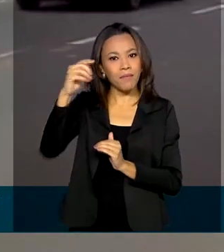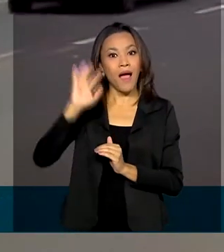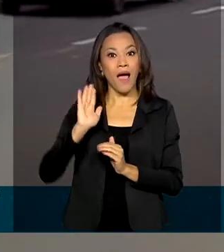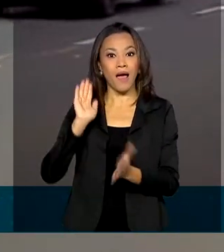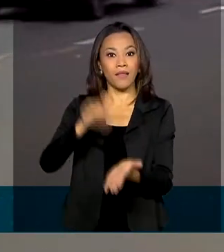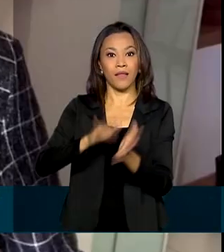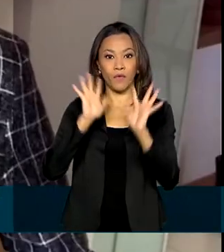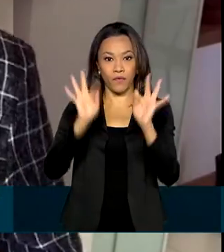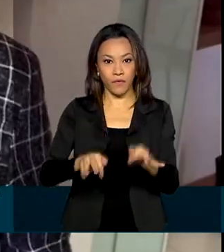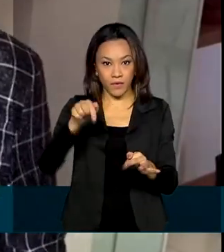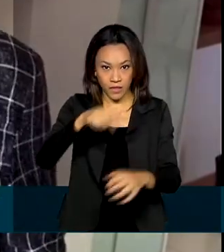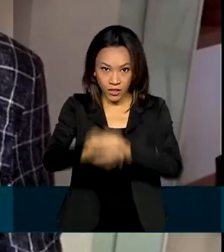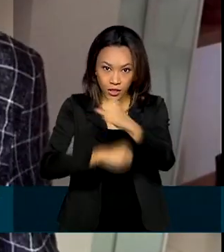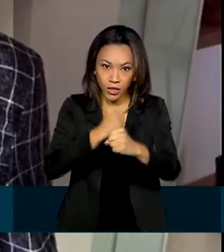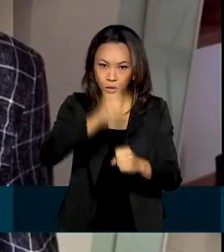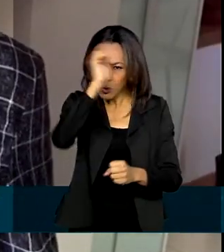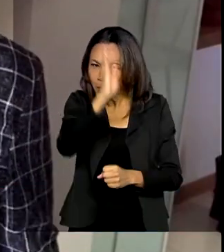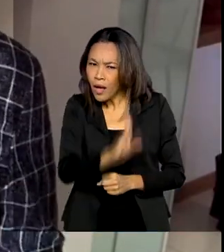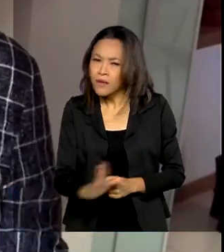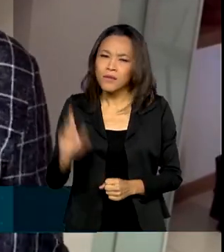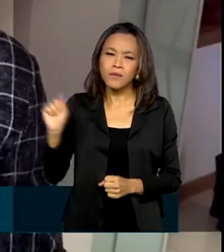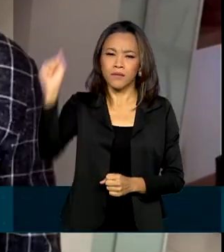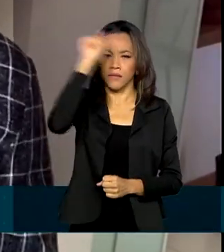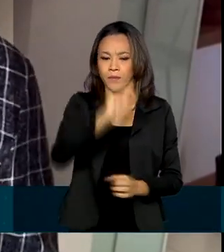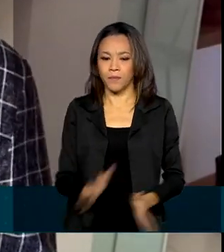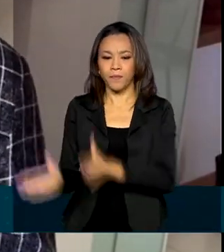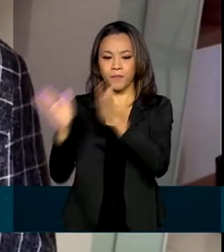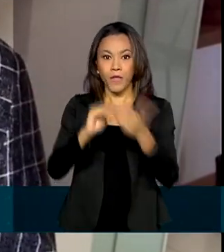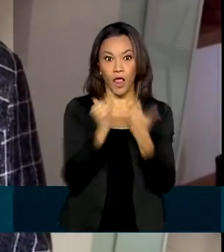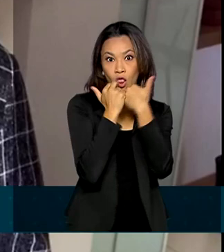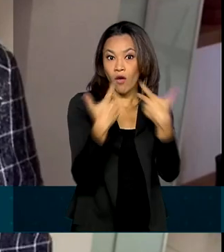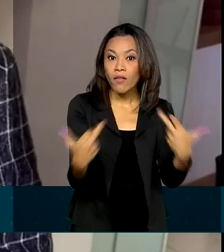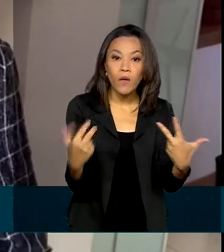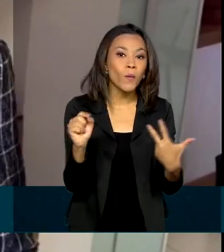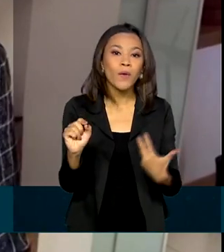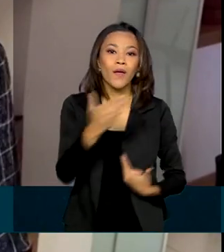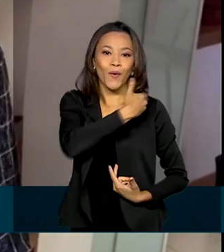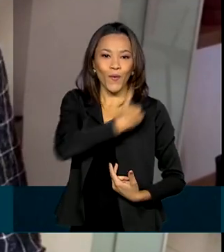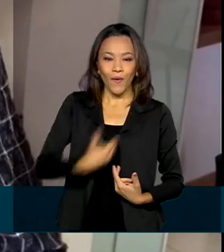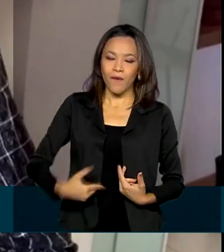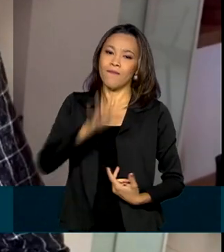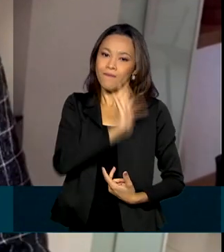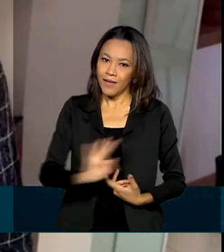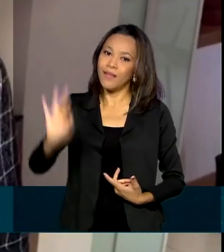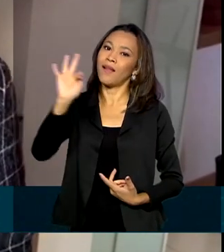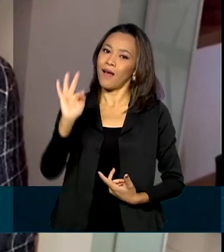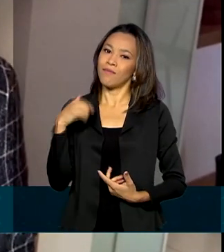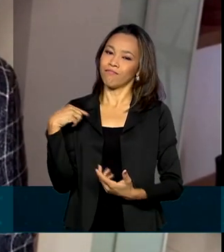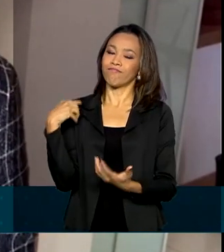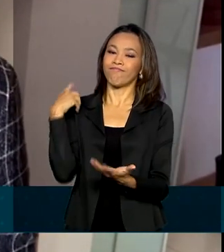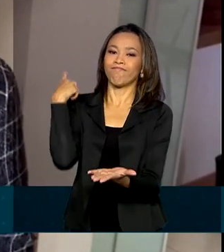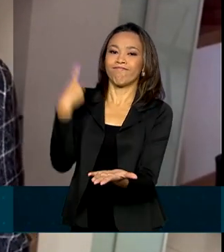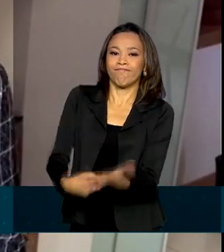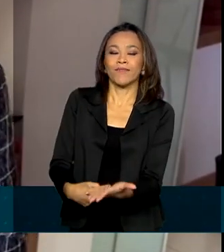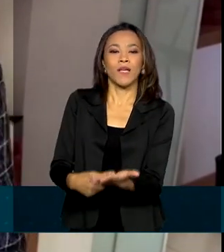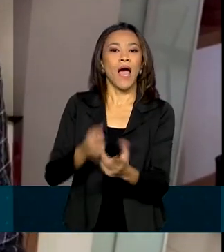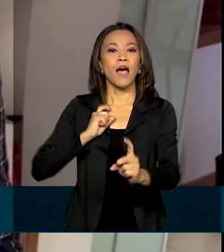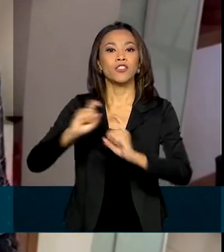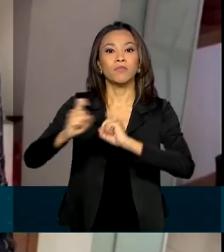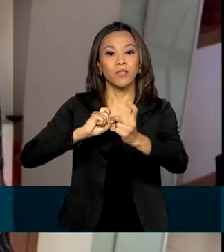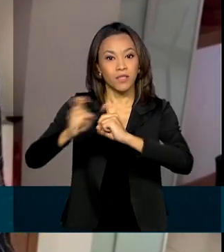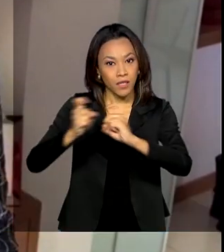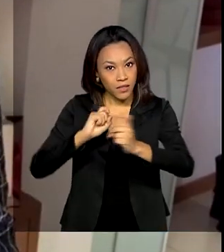em todo o Brasil. Uma novidade é que o governo federal assumiu também a administração de empresas